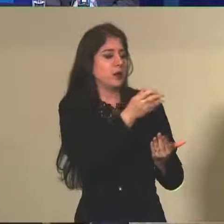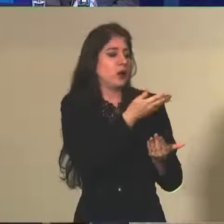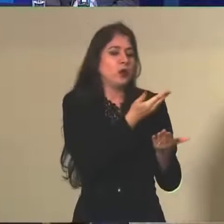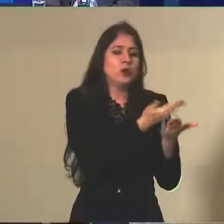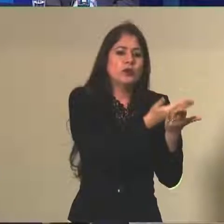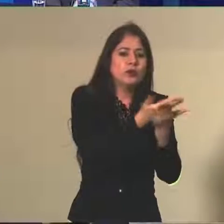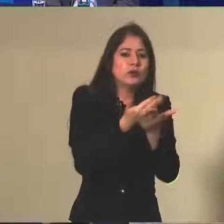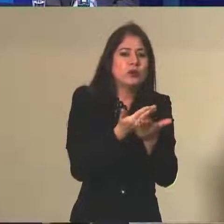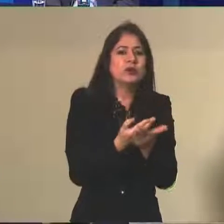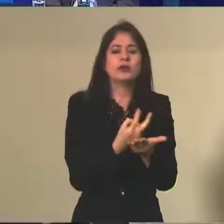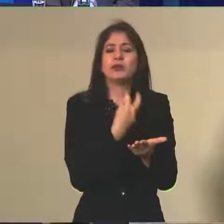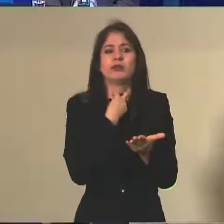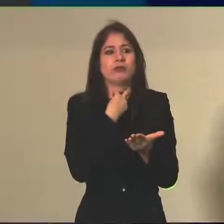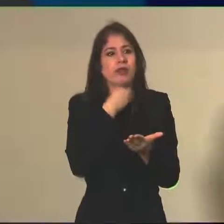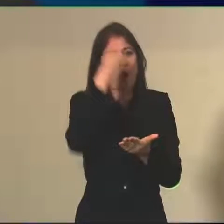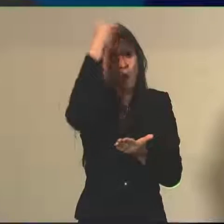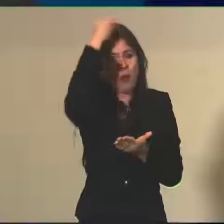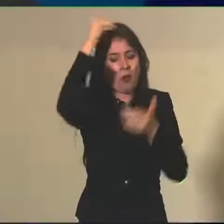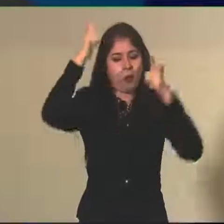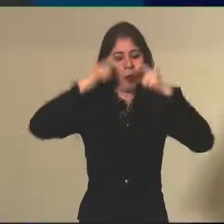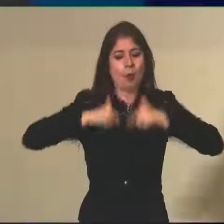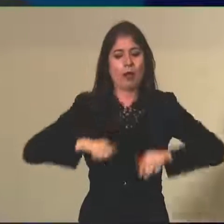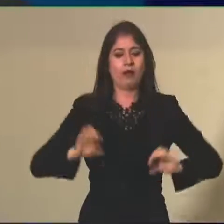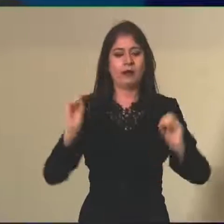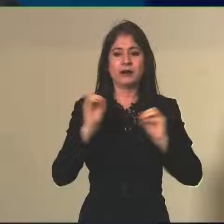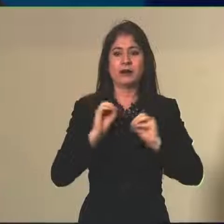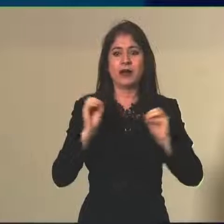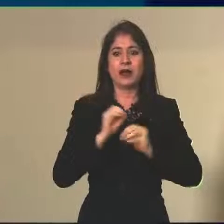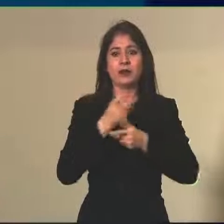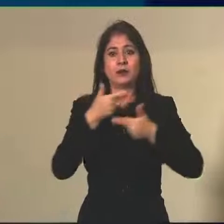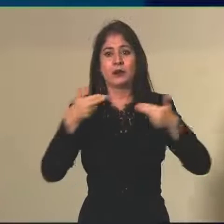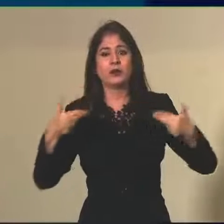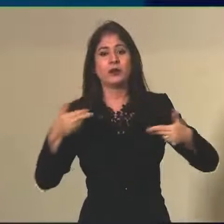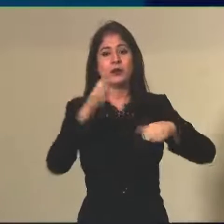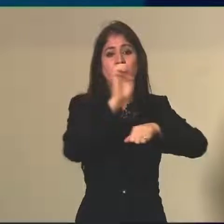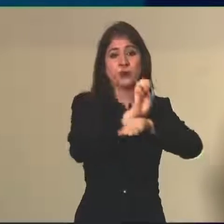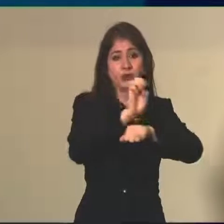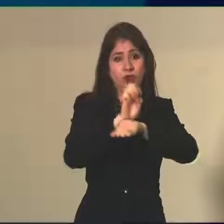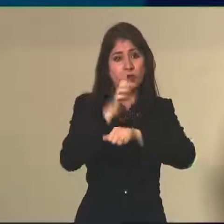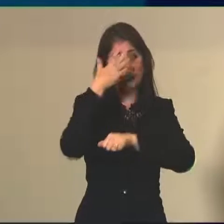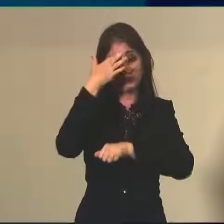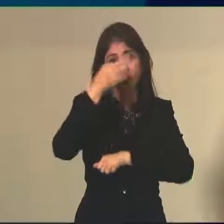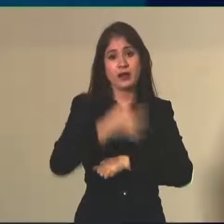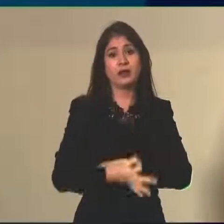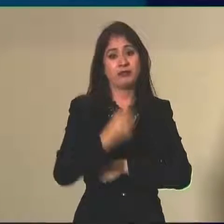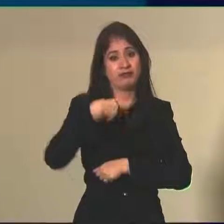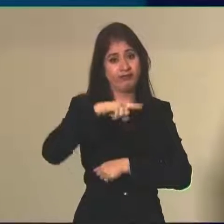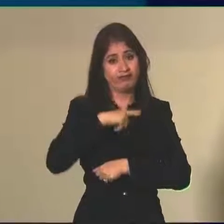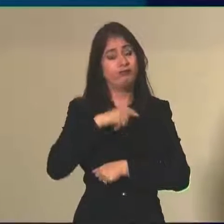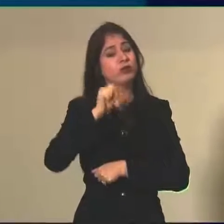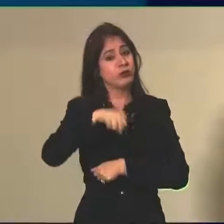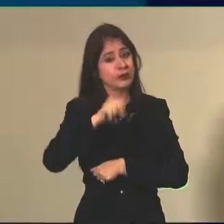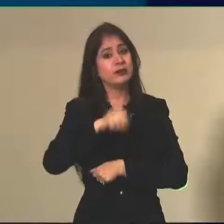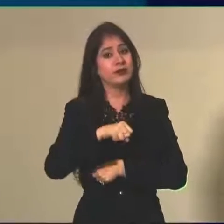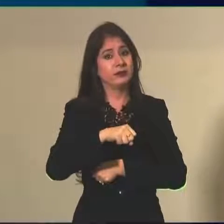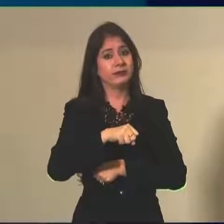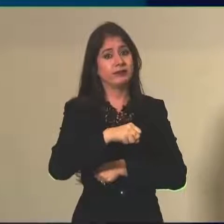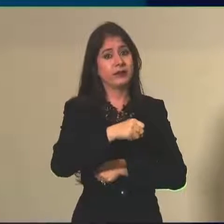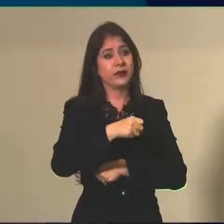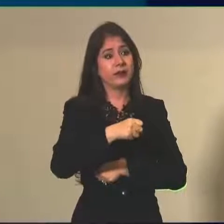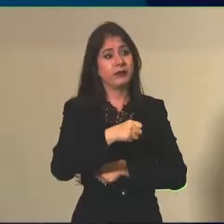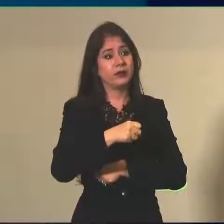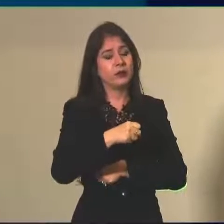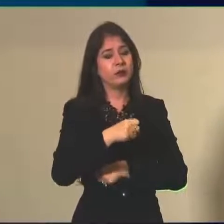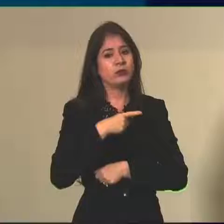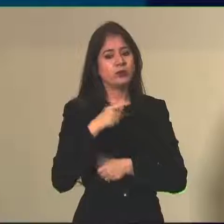culpa e, né, por decorrência de alguma atuação do Estado, certamente nós faremos todo o possível para que eles não sejam prejudicados e